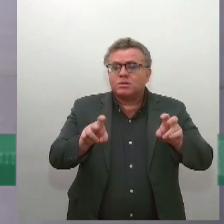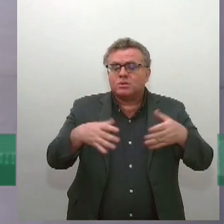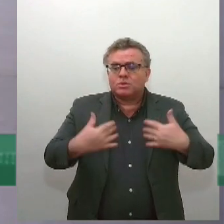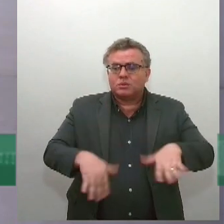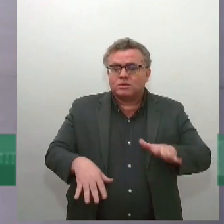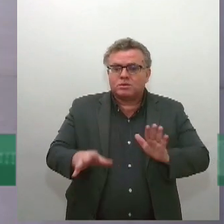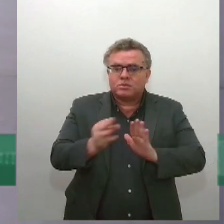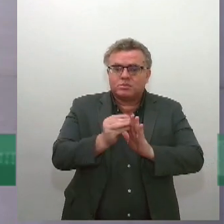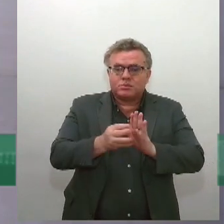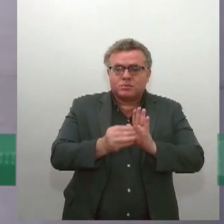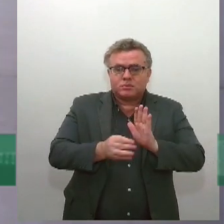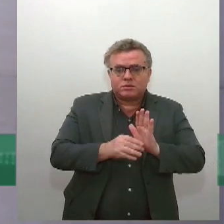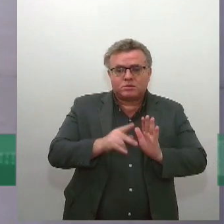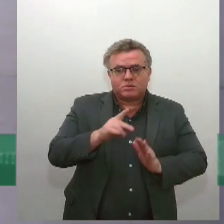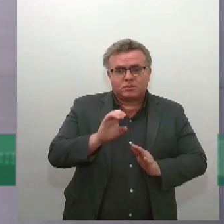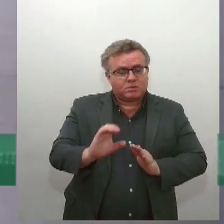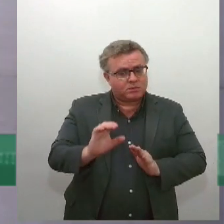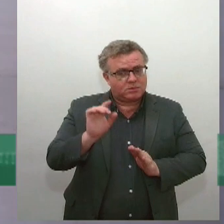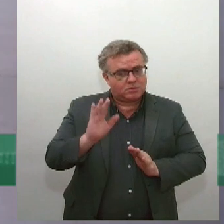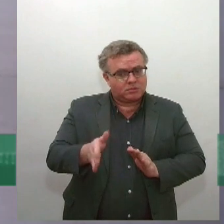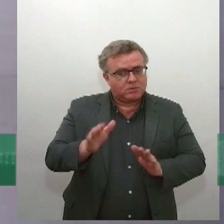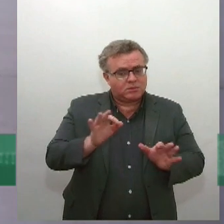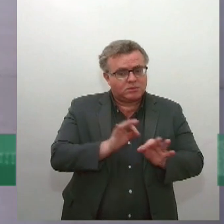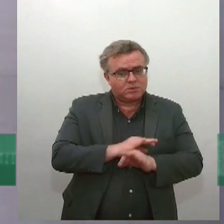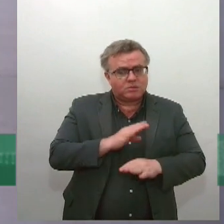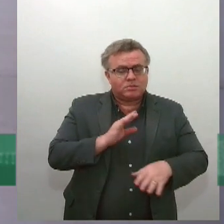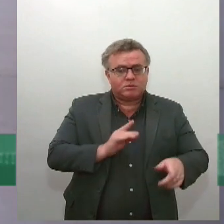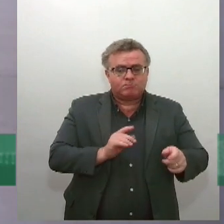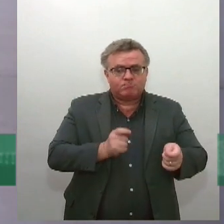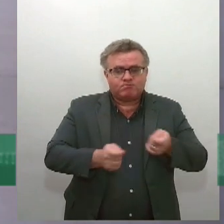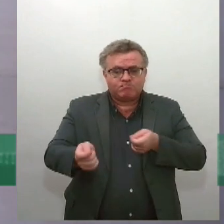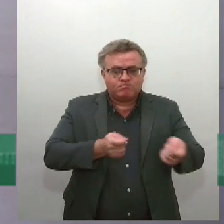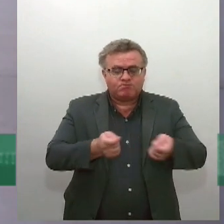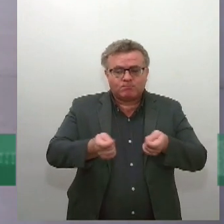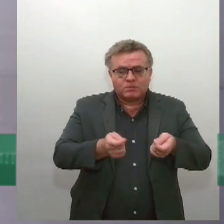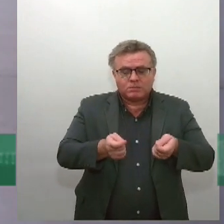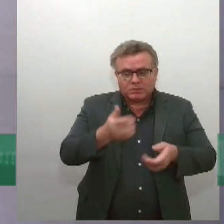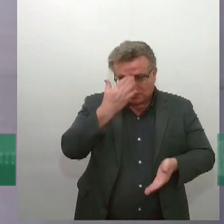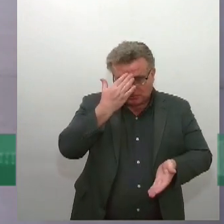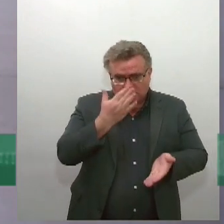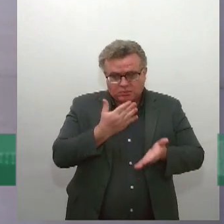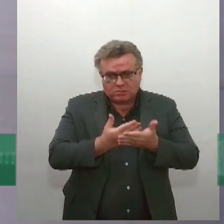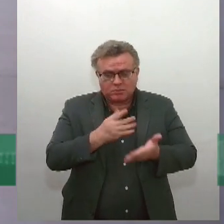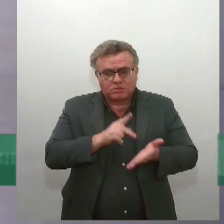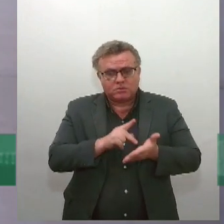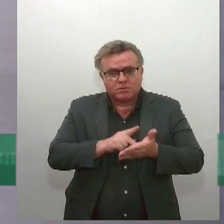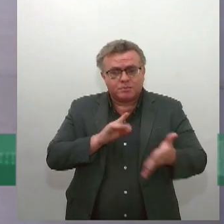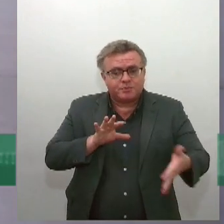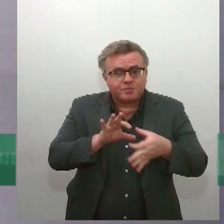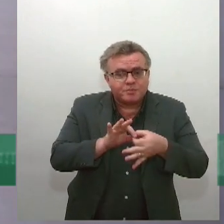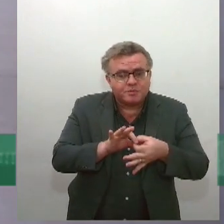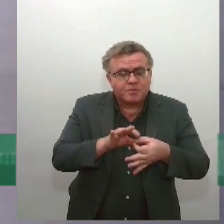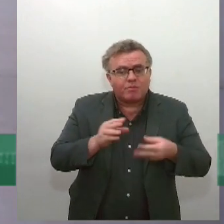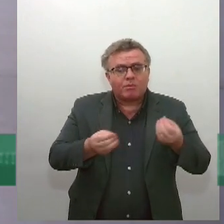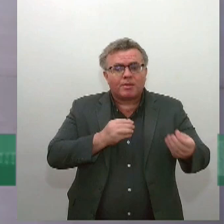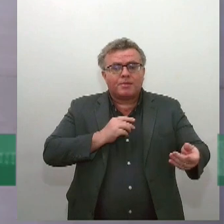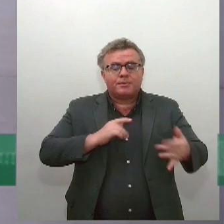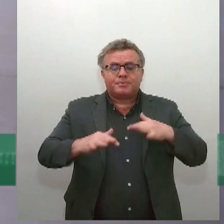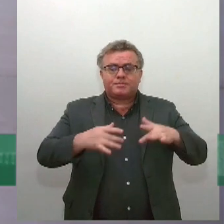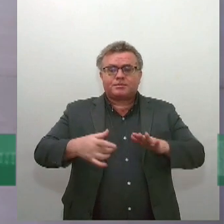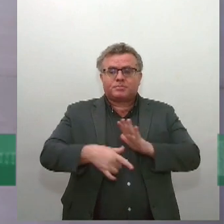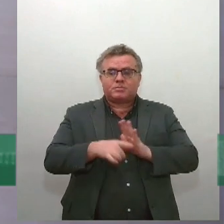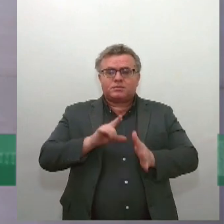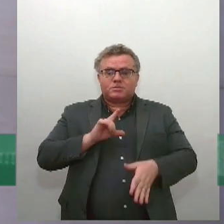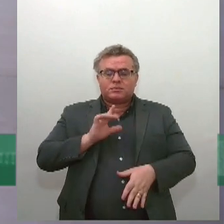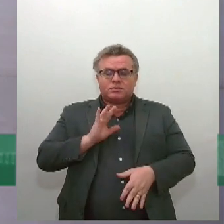na PEC, numa forma de controle. Acredito que isso também está ligado a um movimento que a gente já vem acompanhando, inclusive, aqui